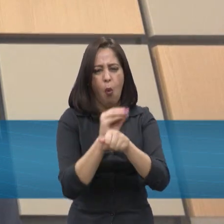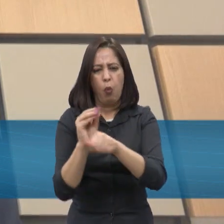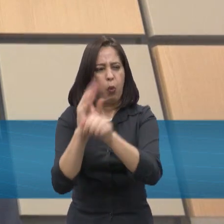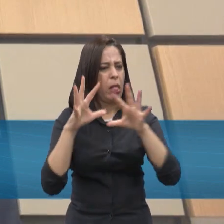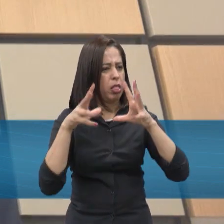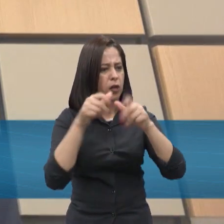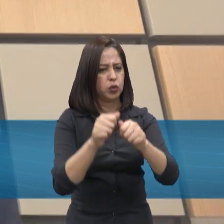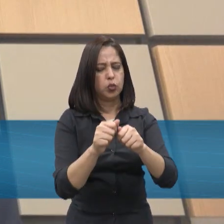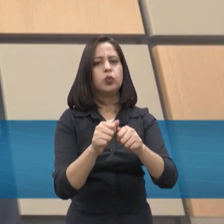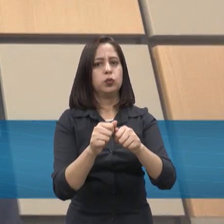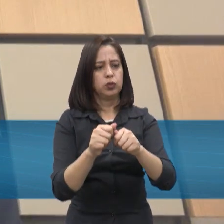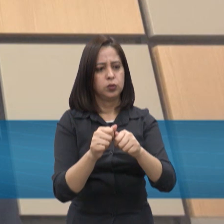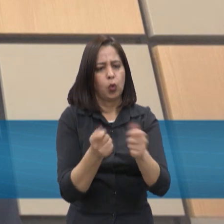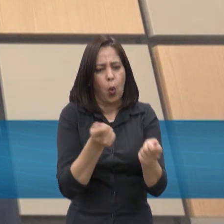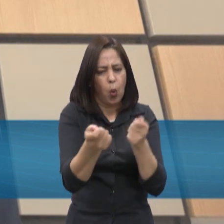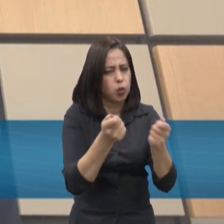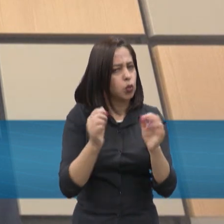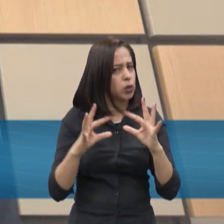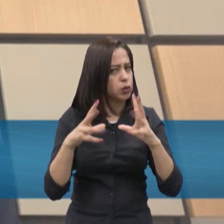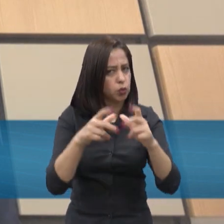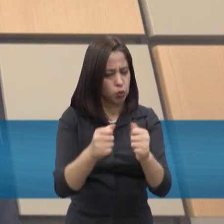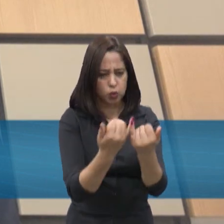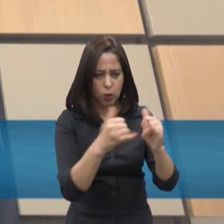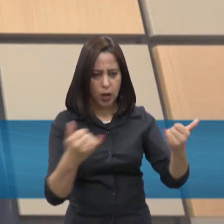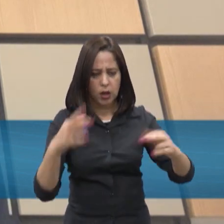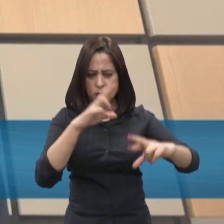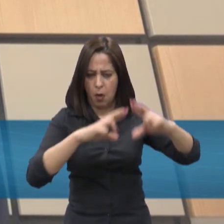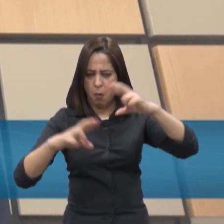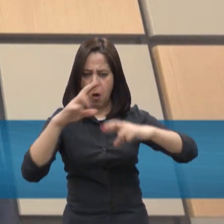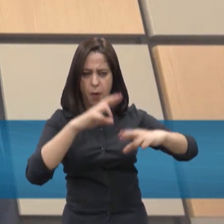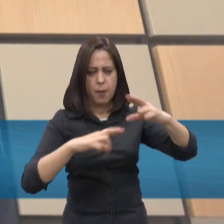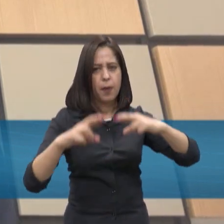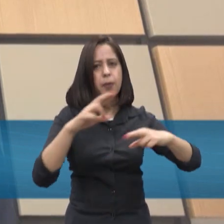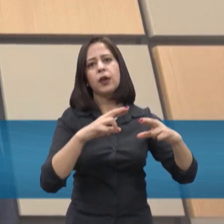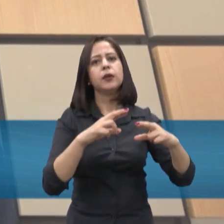da nossa rede, seja rede em baixa tensão, média tensão,